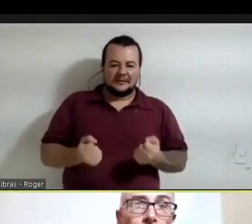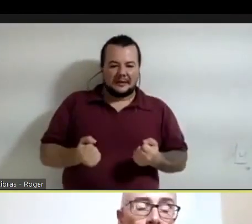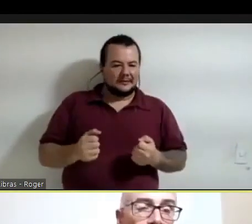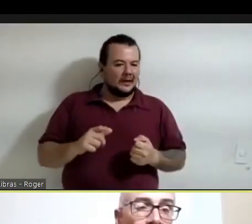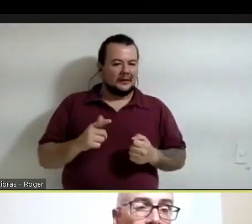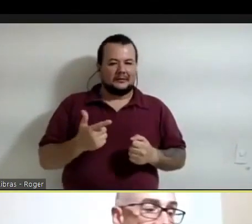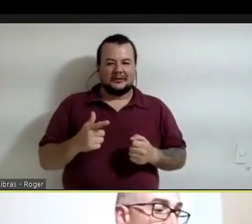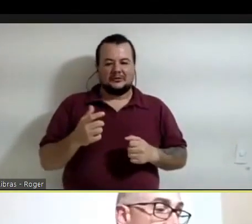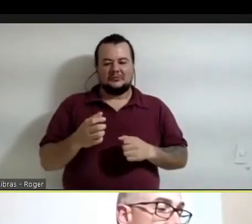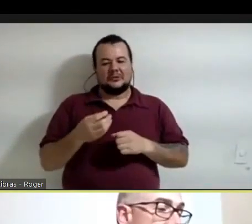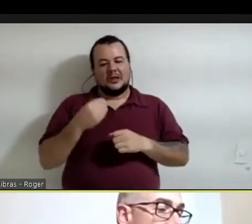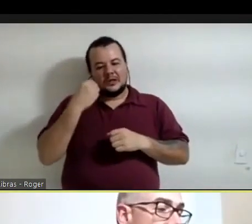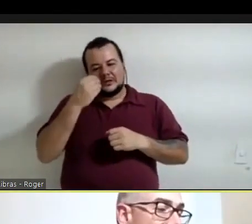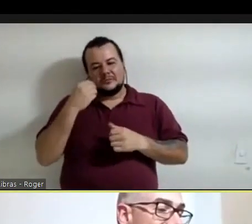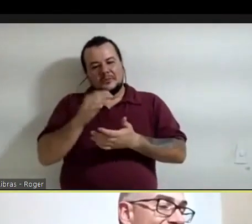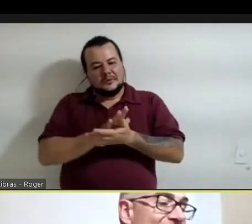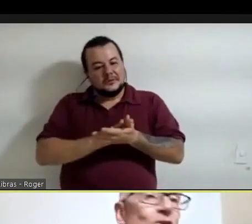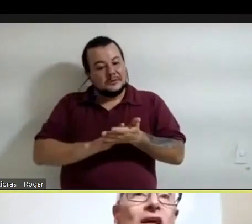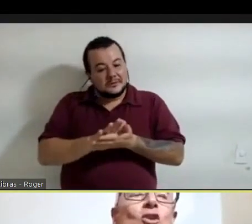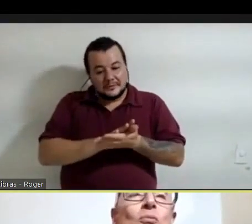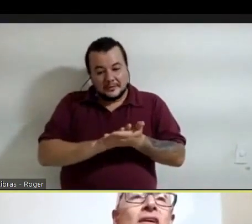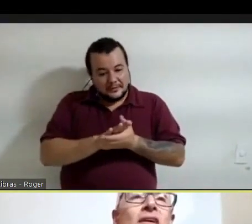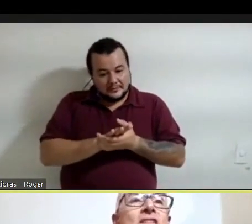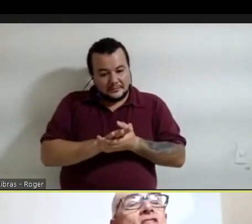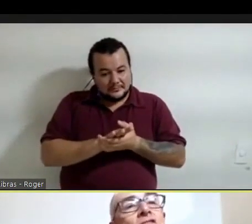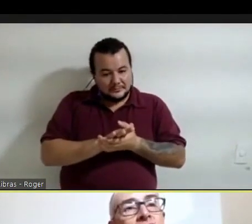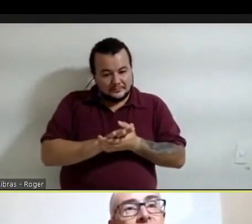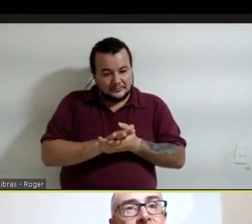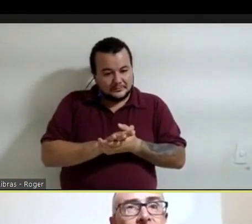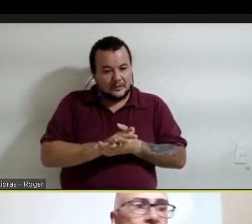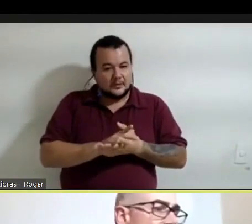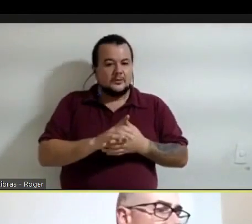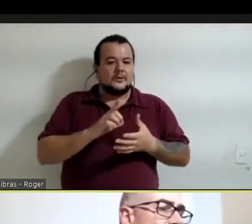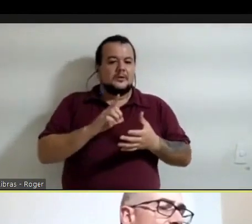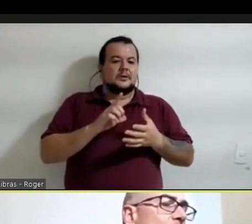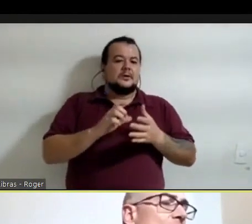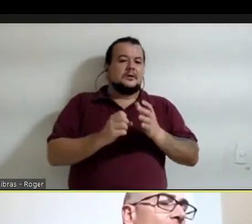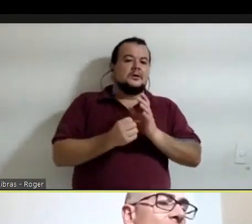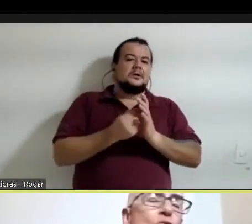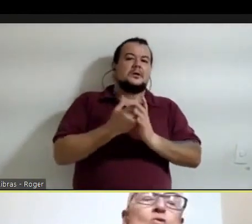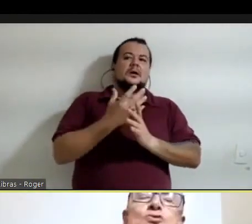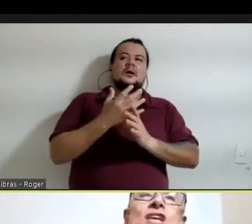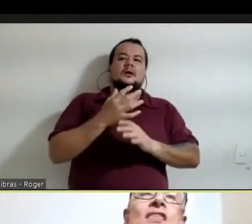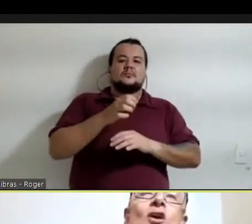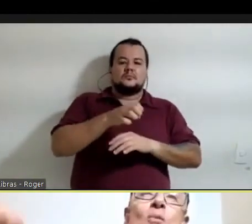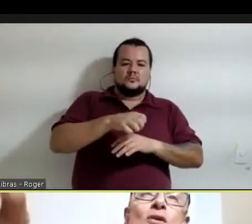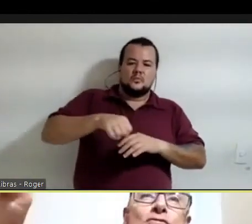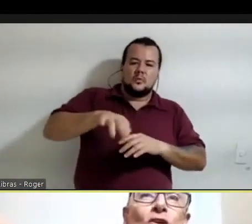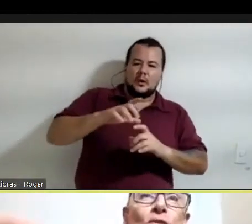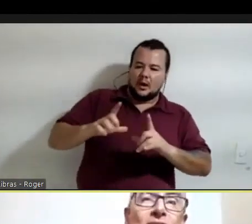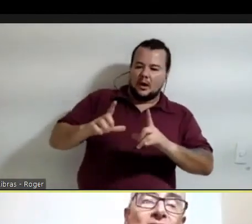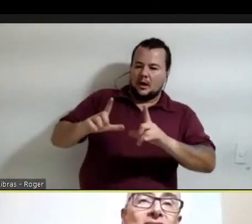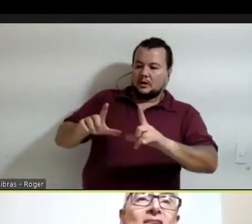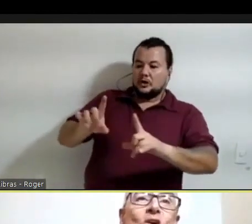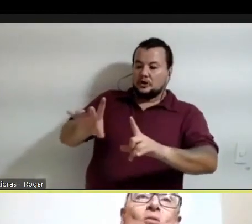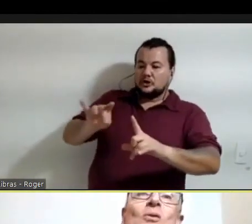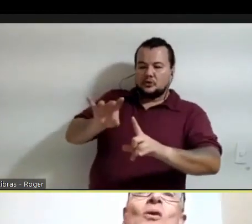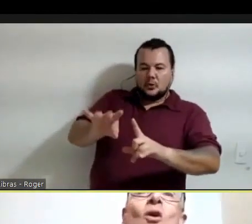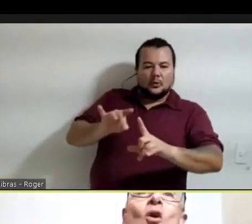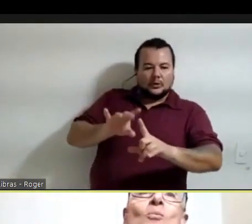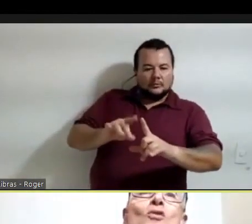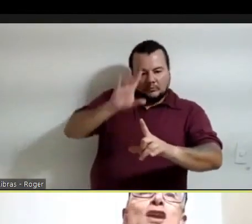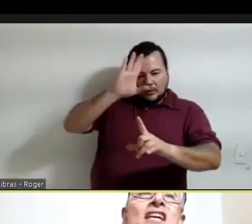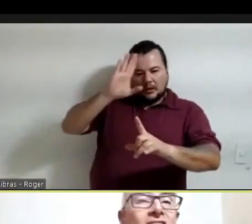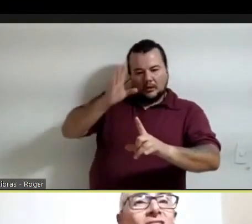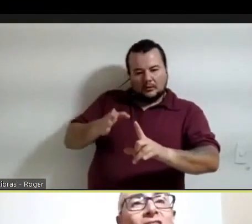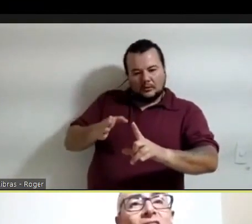contou, de criar um escenario de toma de decisões, e perguntar como informa, como